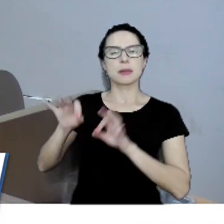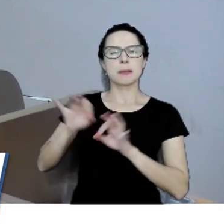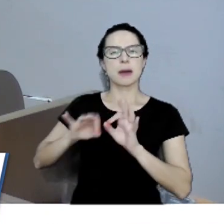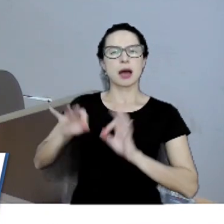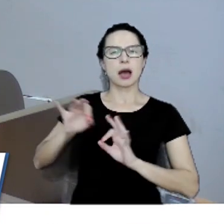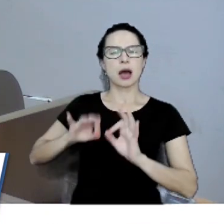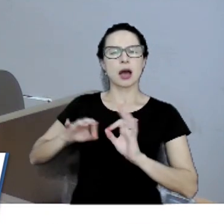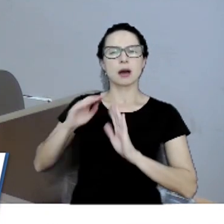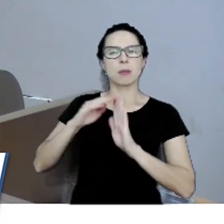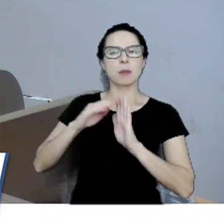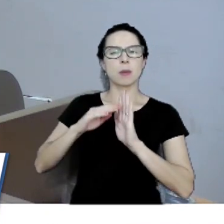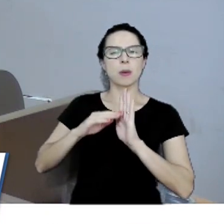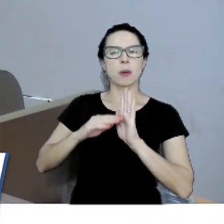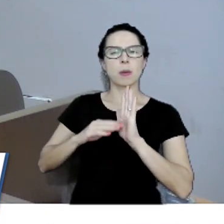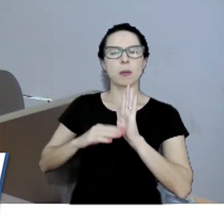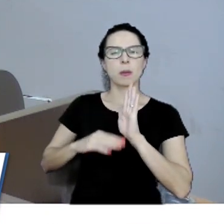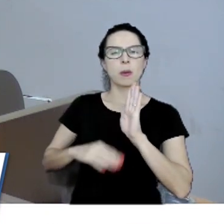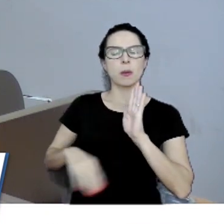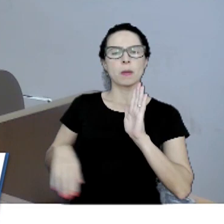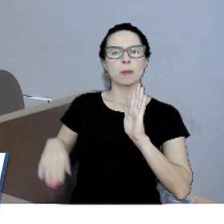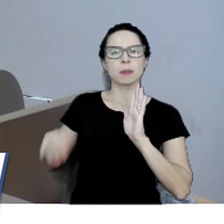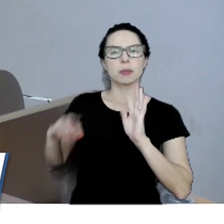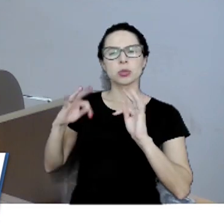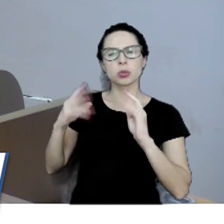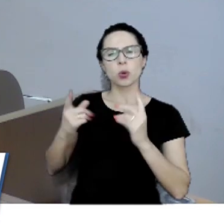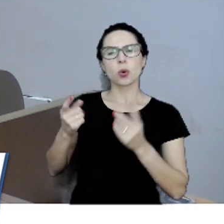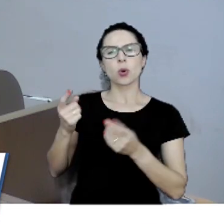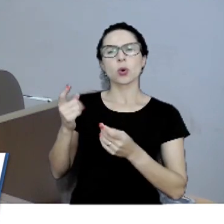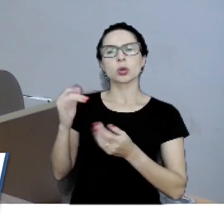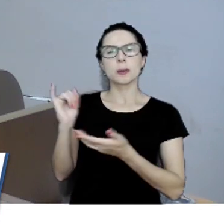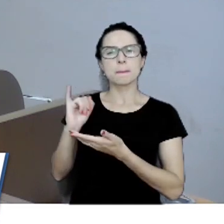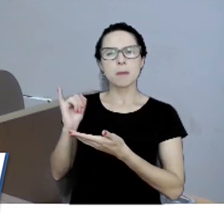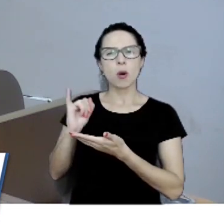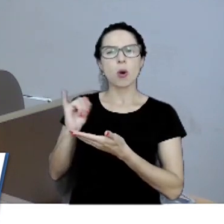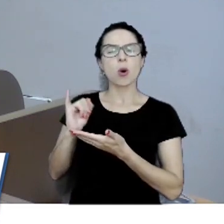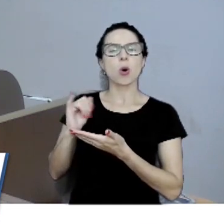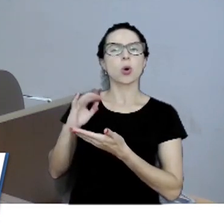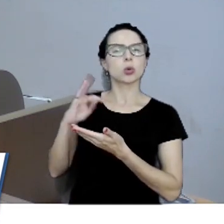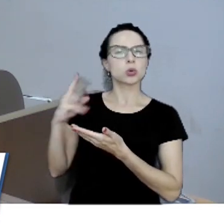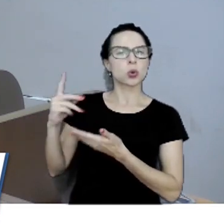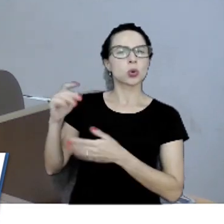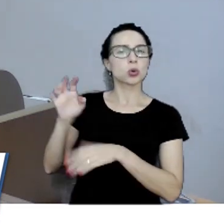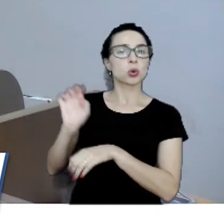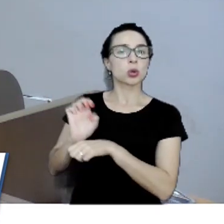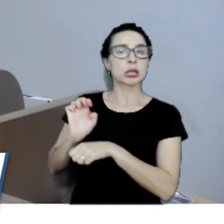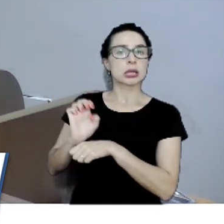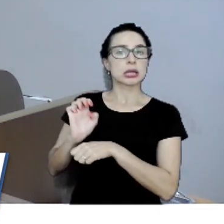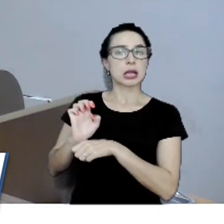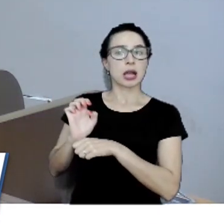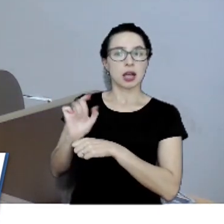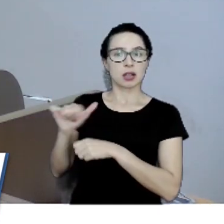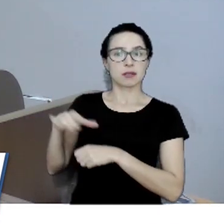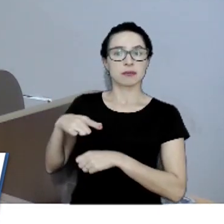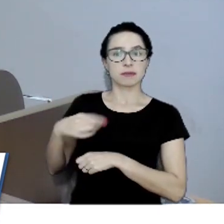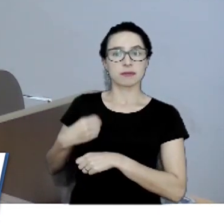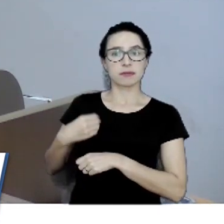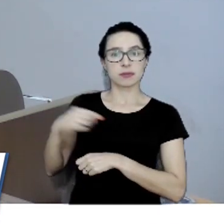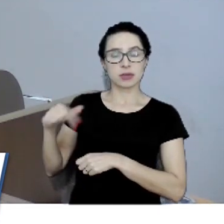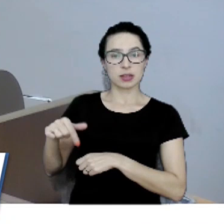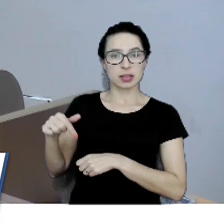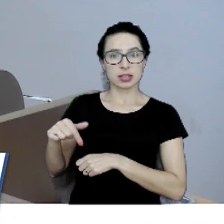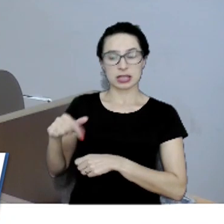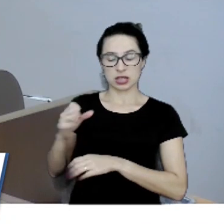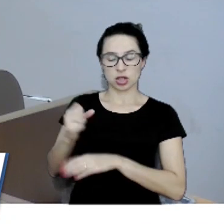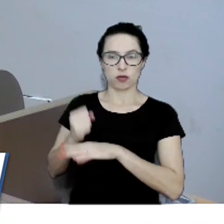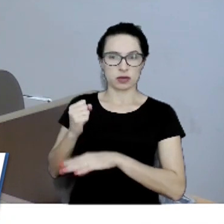toda tributação, toda carga estadual que incide aqui, não aqui em